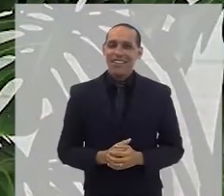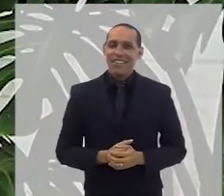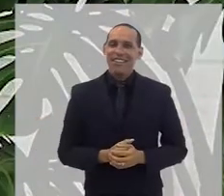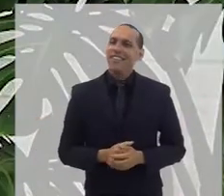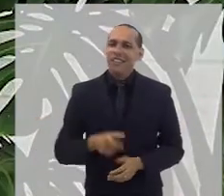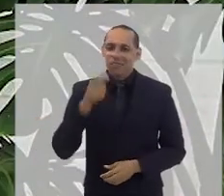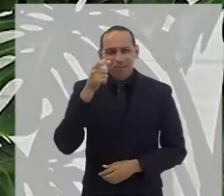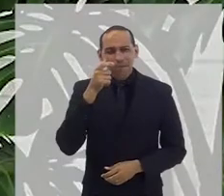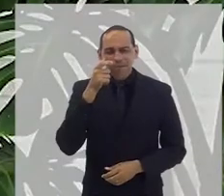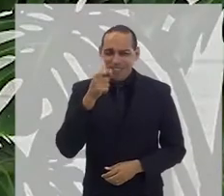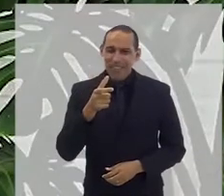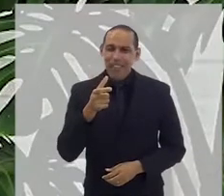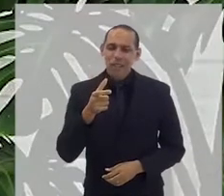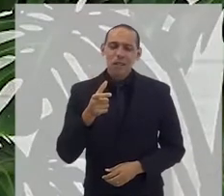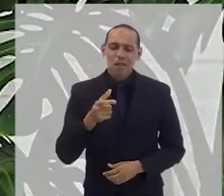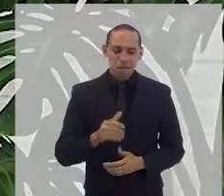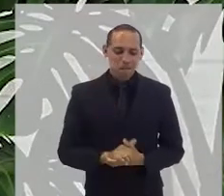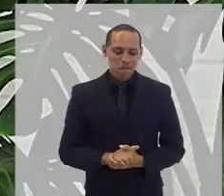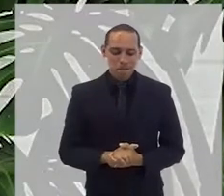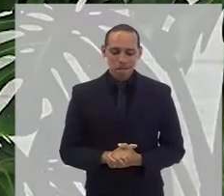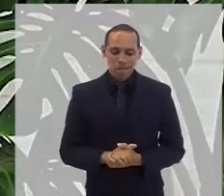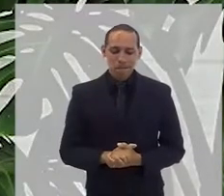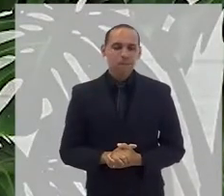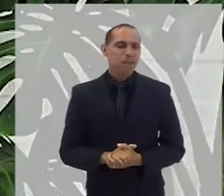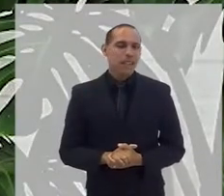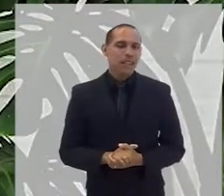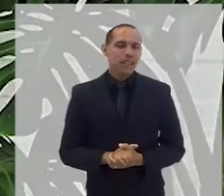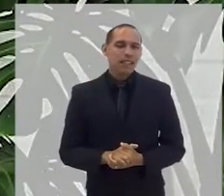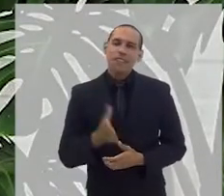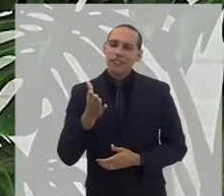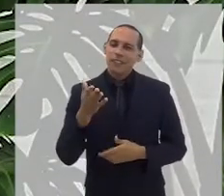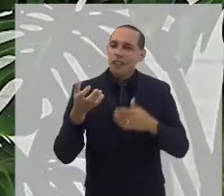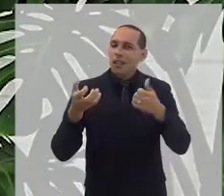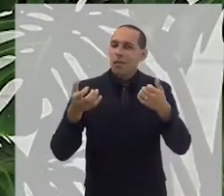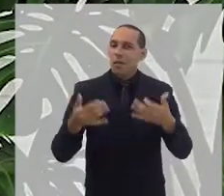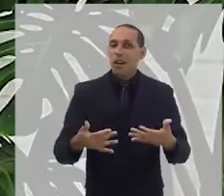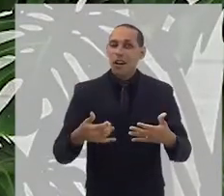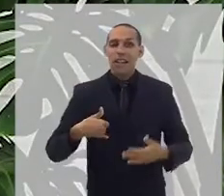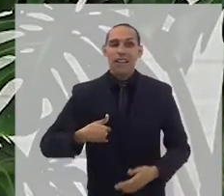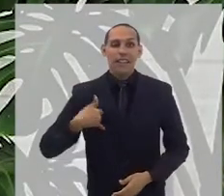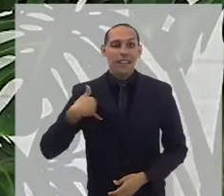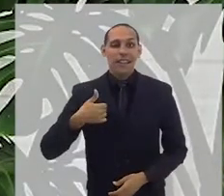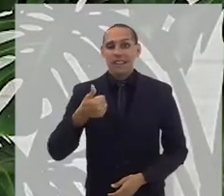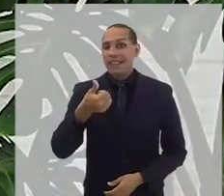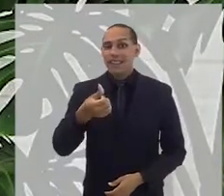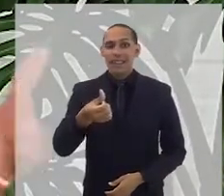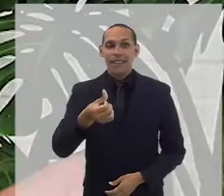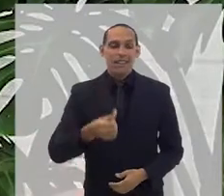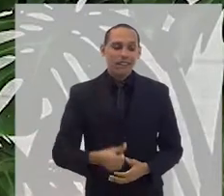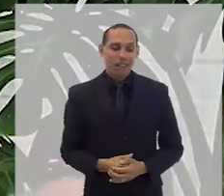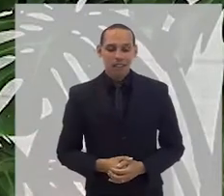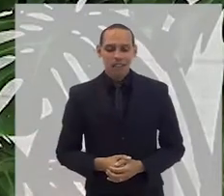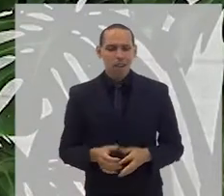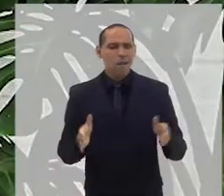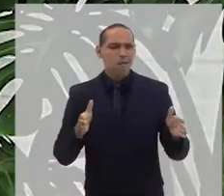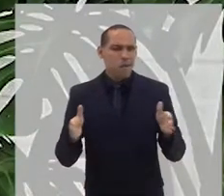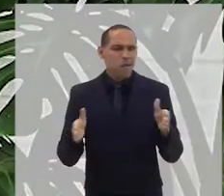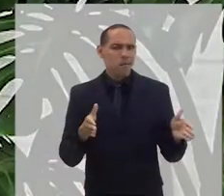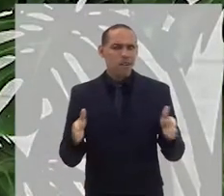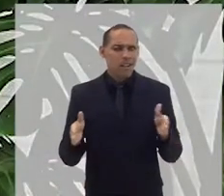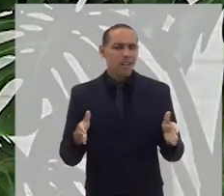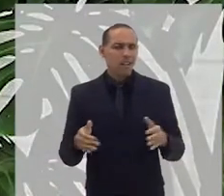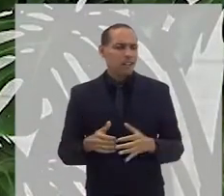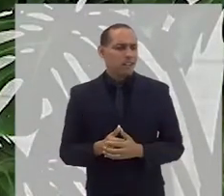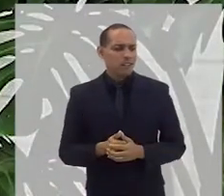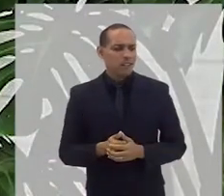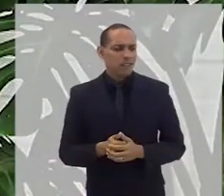o senhor falou, o tinha 16 anos. Esse é o momento na vida da pessoa, um adolescente comum, por